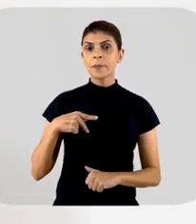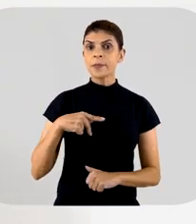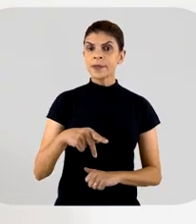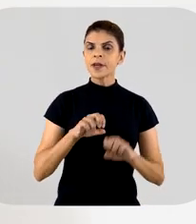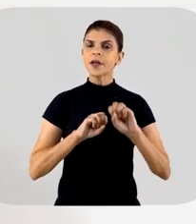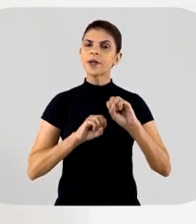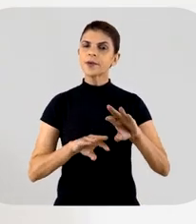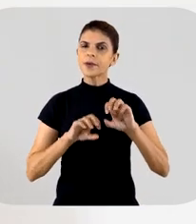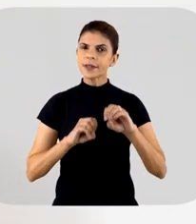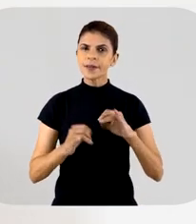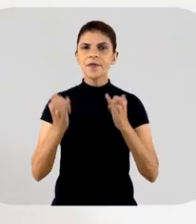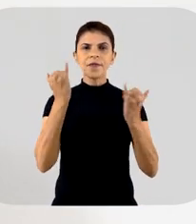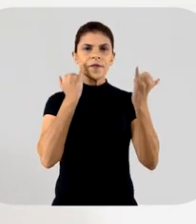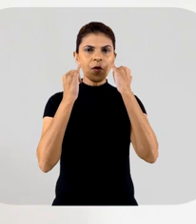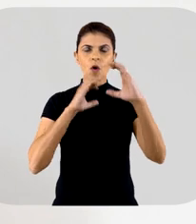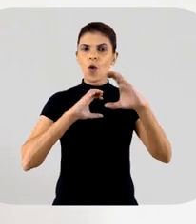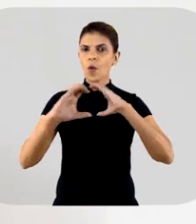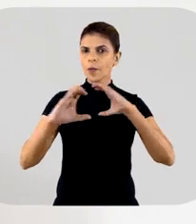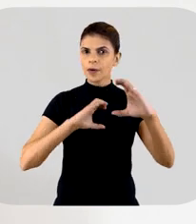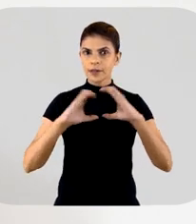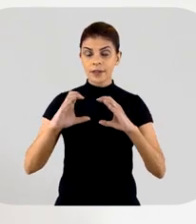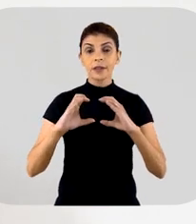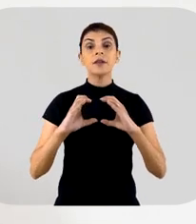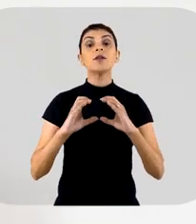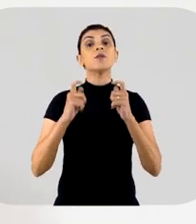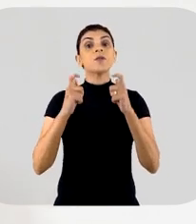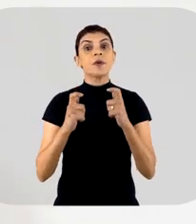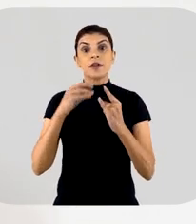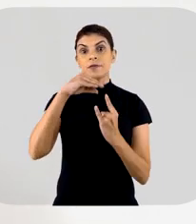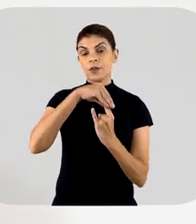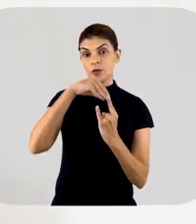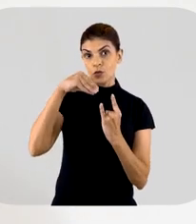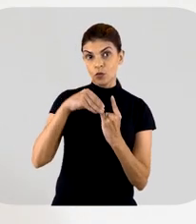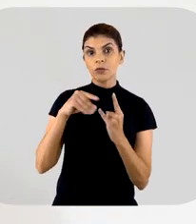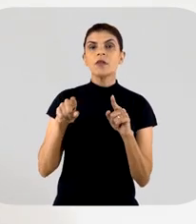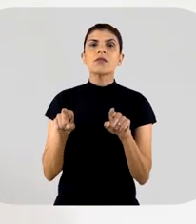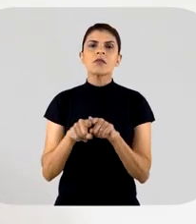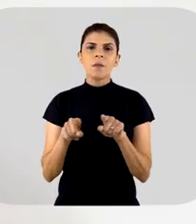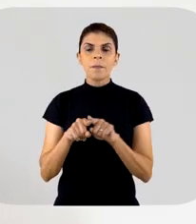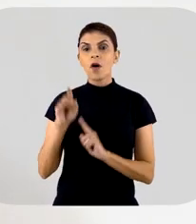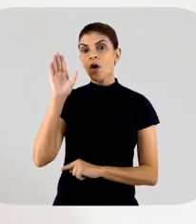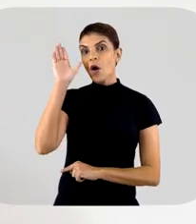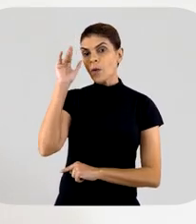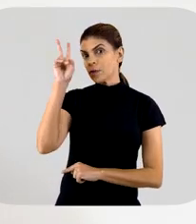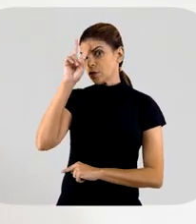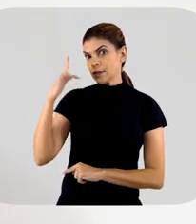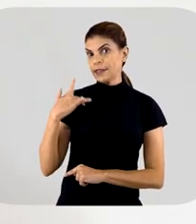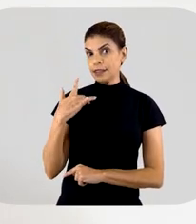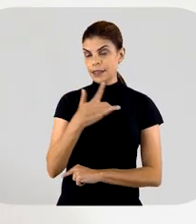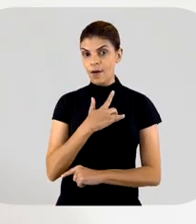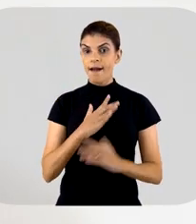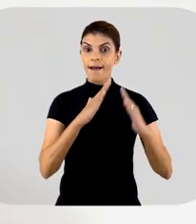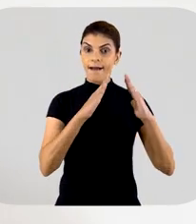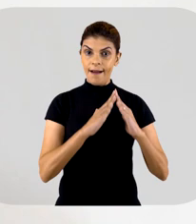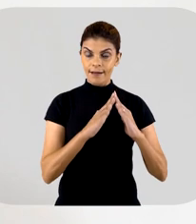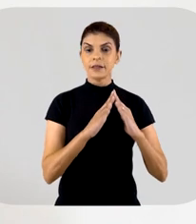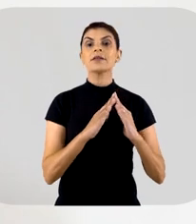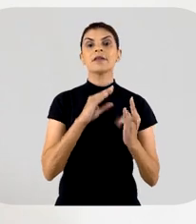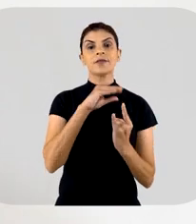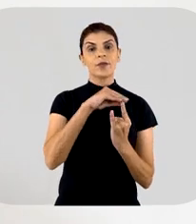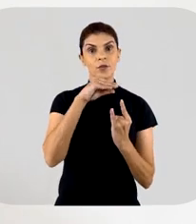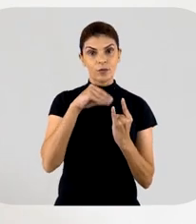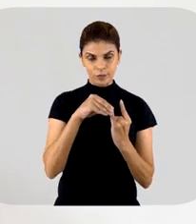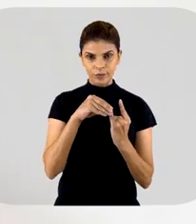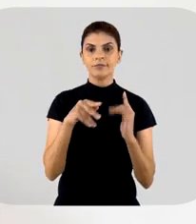Educação, Informação e Comunicação da Fundação Oswaldo Cruz e do Observatório História e Saúde da Casa Oswaldo Cruz,